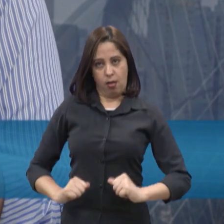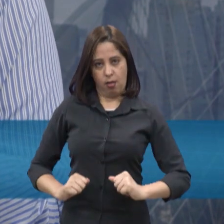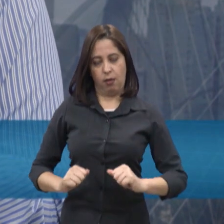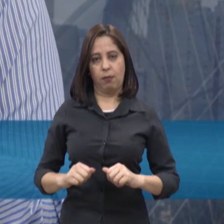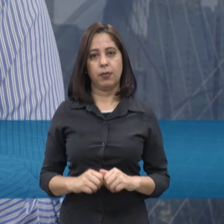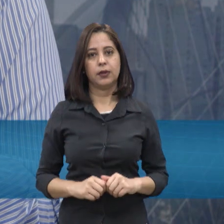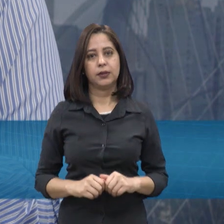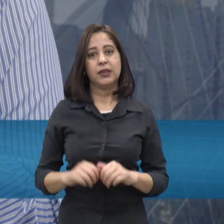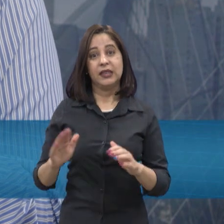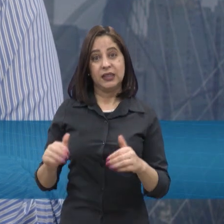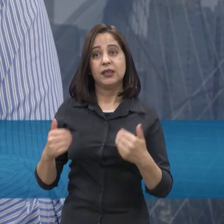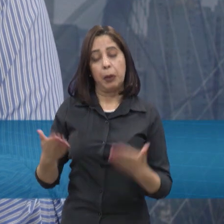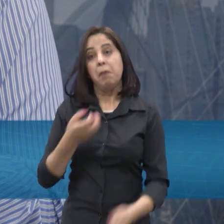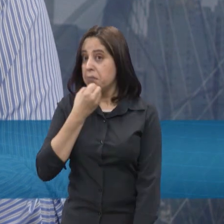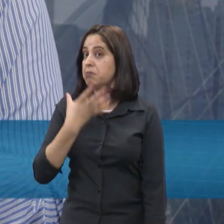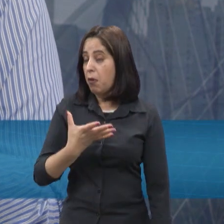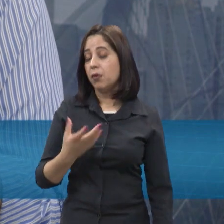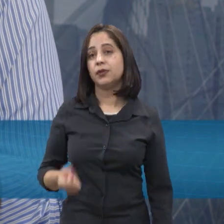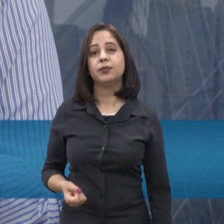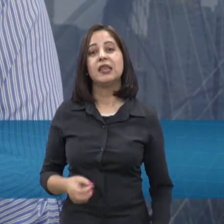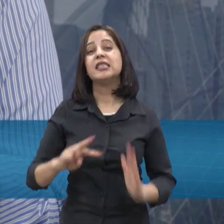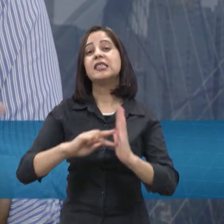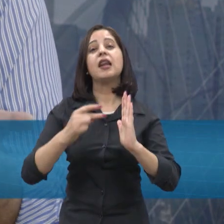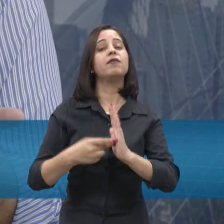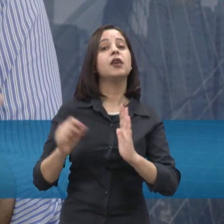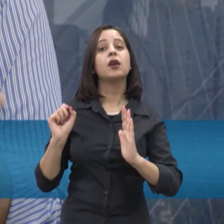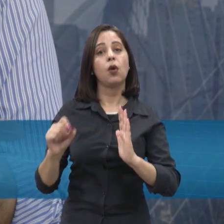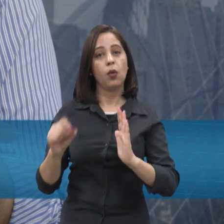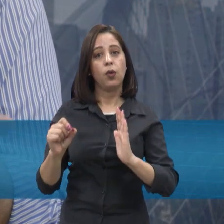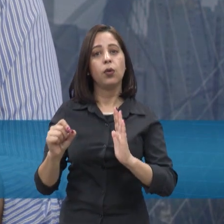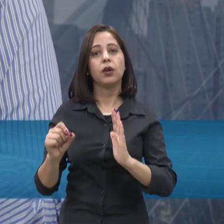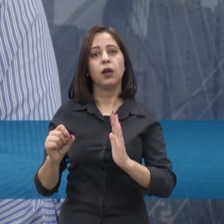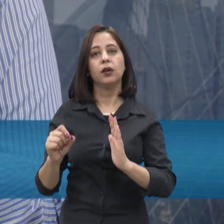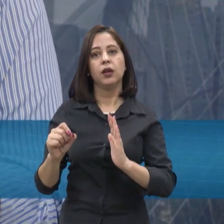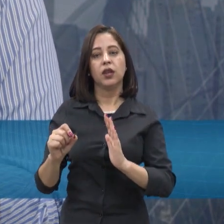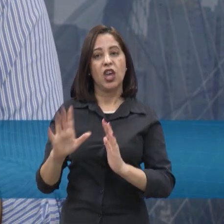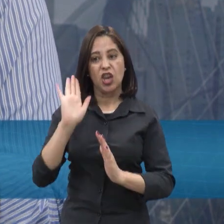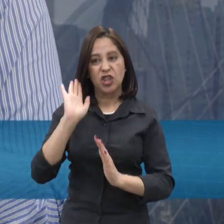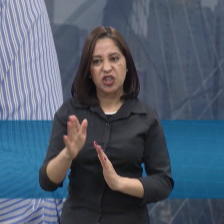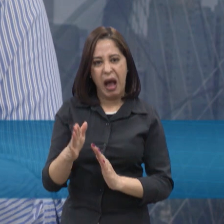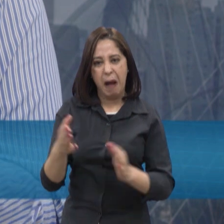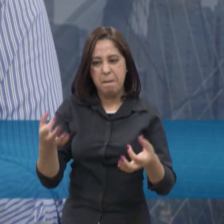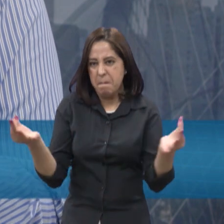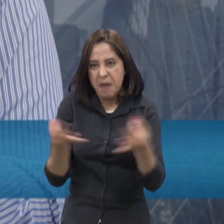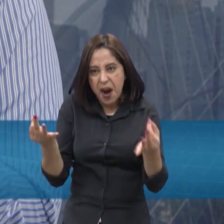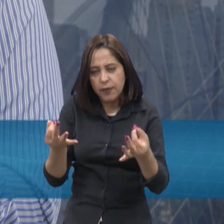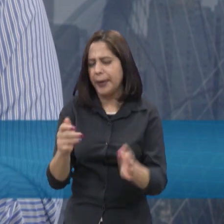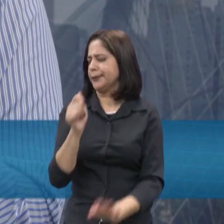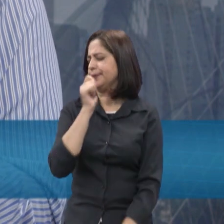isso é muito bom, né? Significa que nós vamos parar por aí? Claro que não, né? Tem muita coisa a ser feita, tem muito